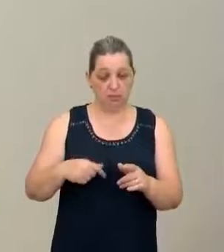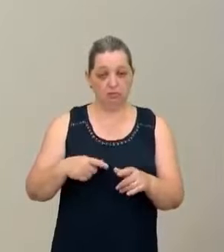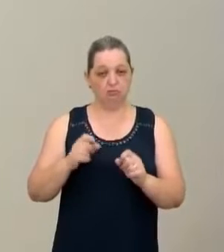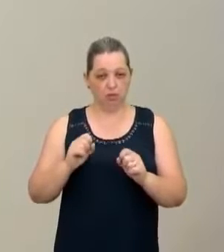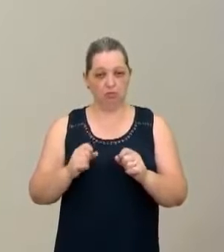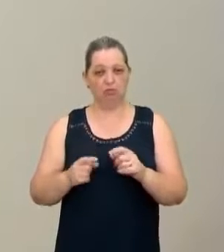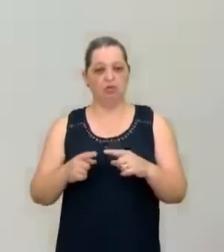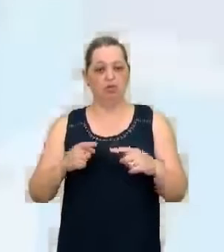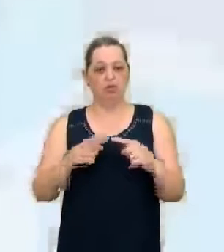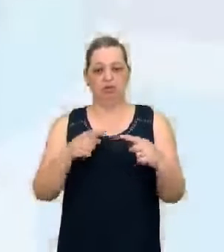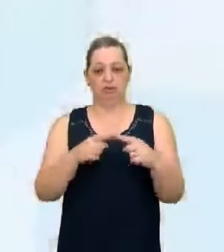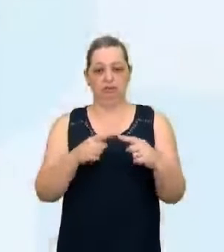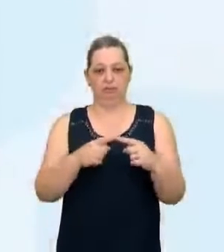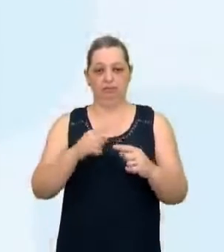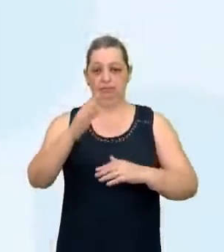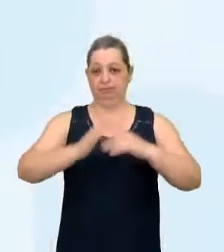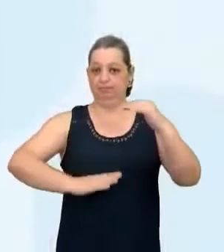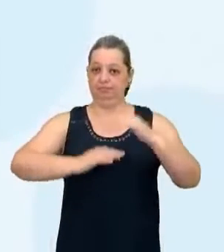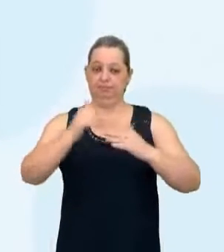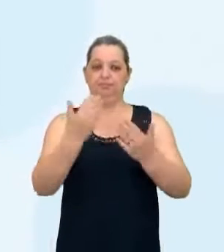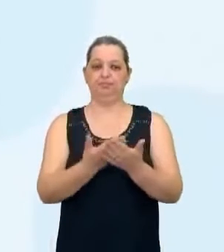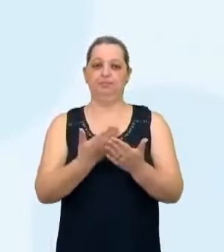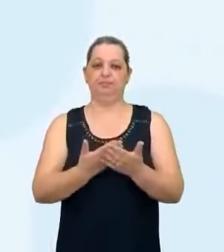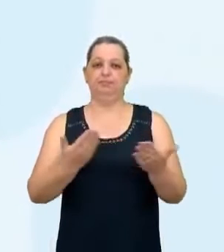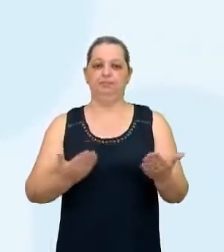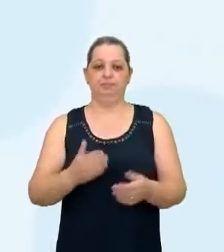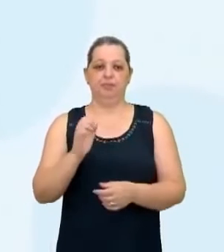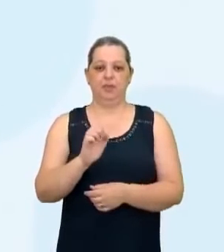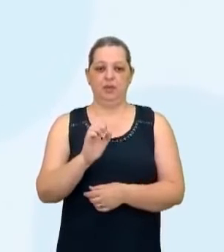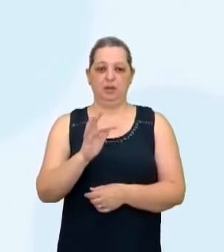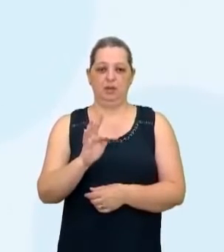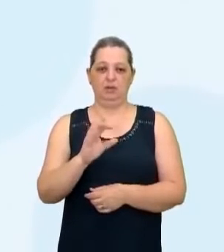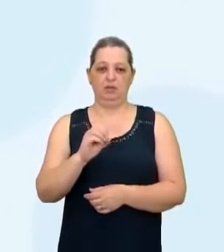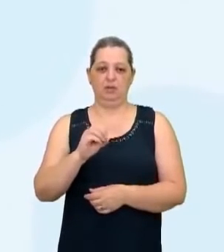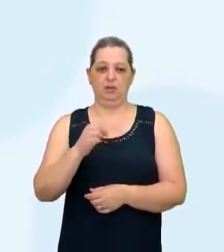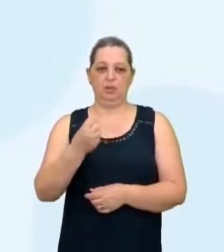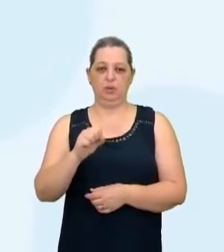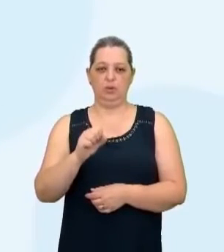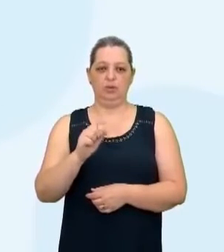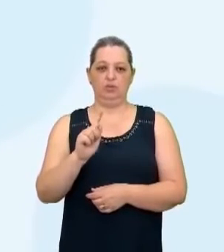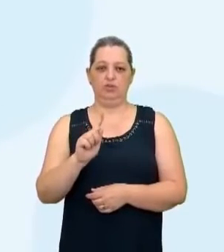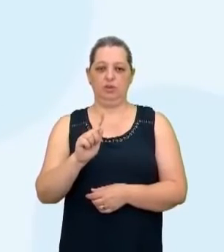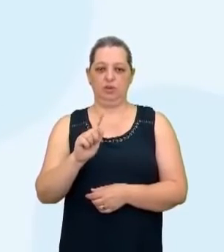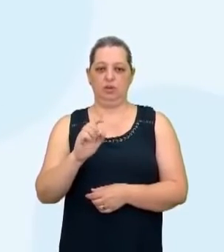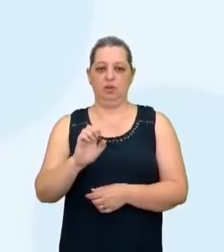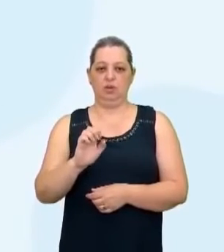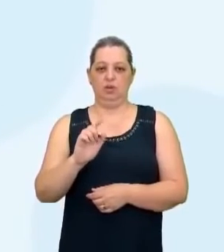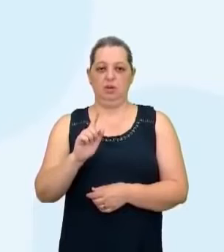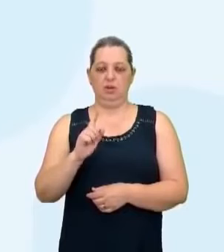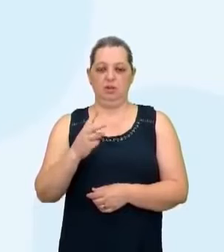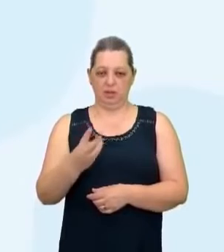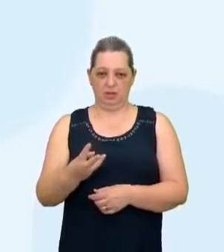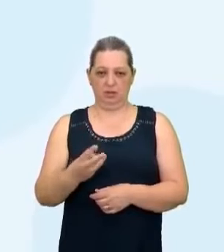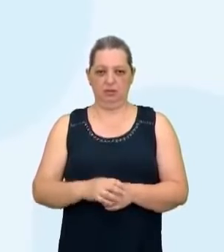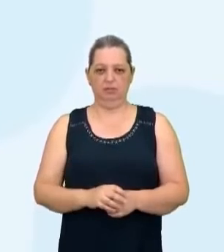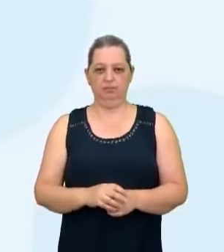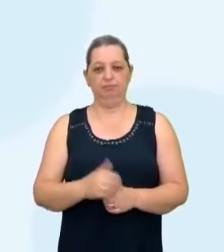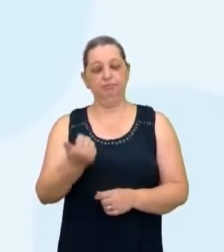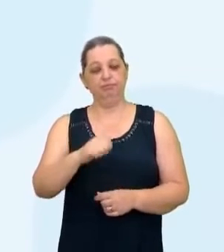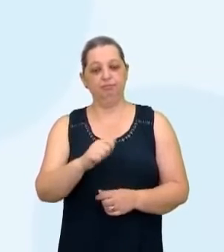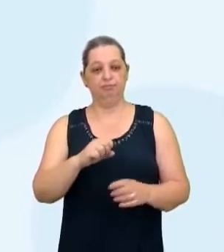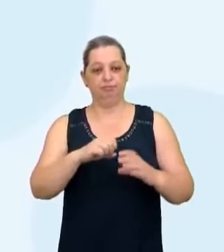A habilidade da aula de hoje é EF08GE13, analisar as características do